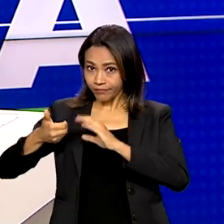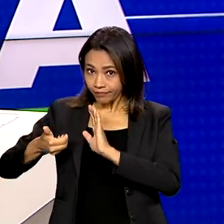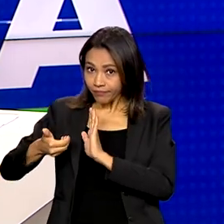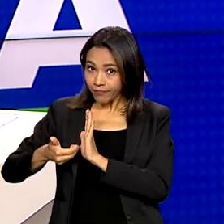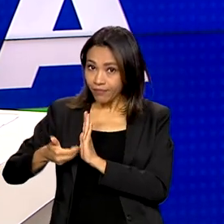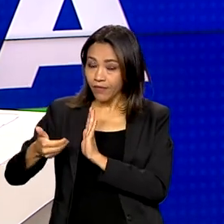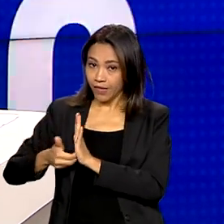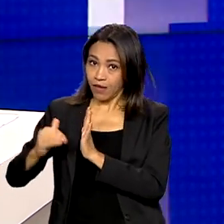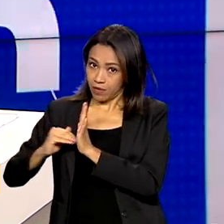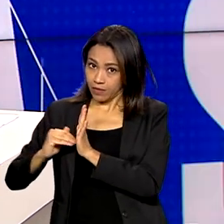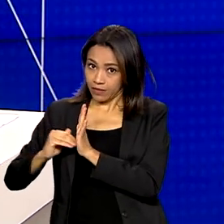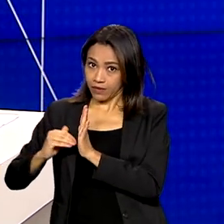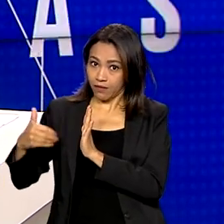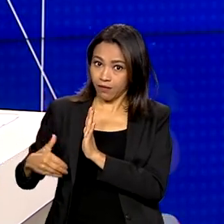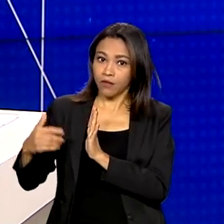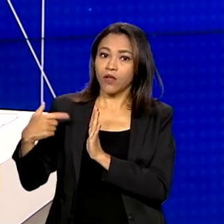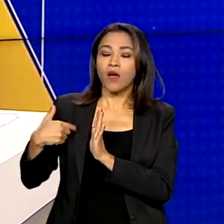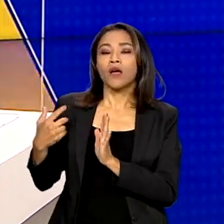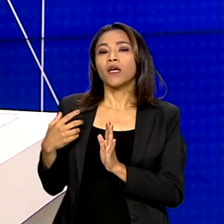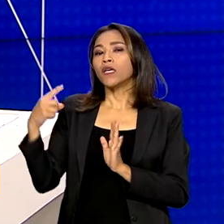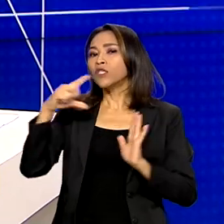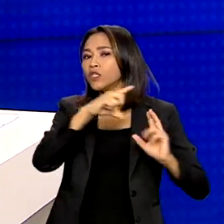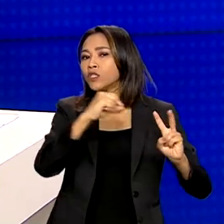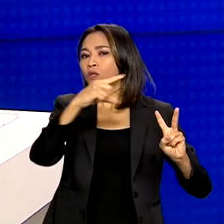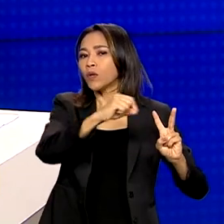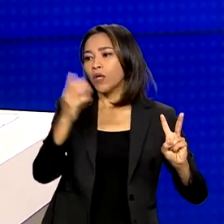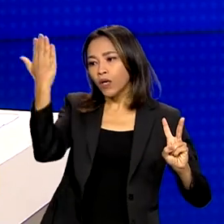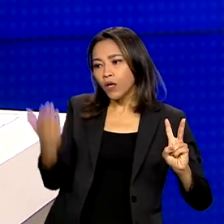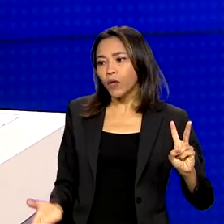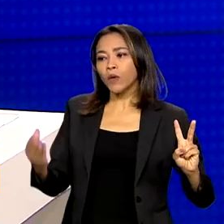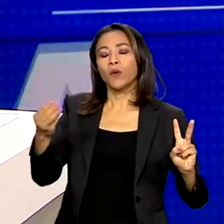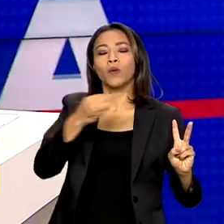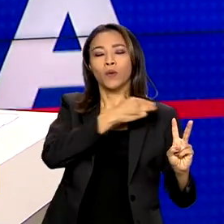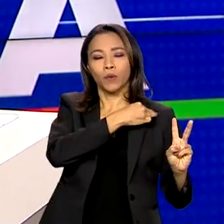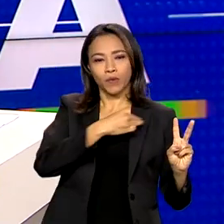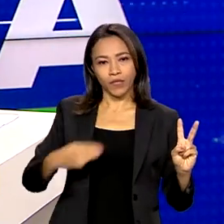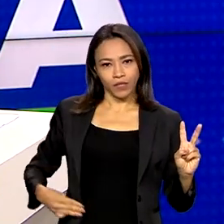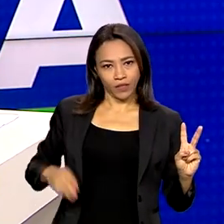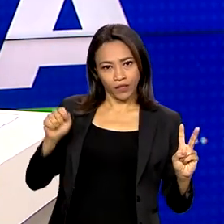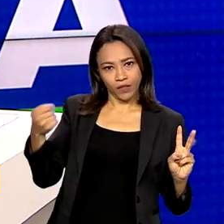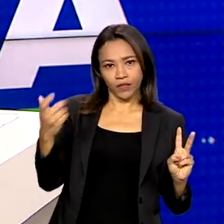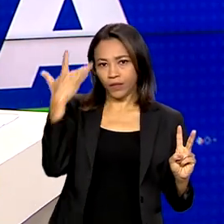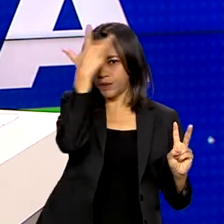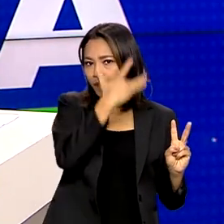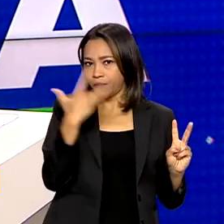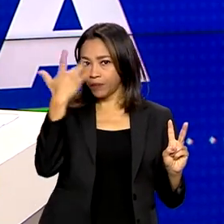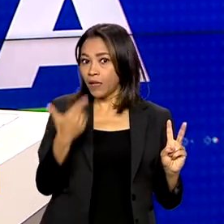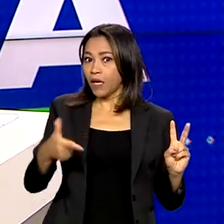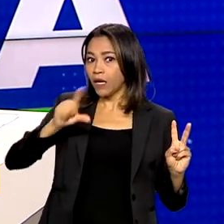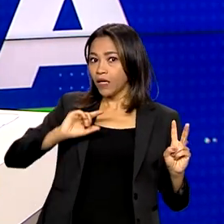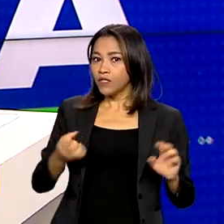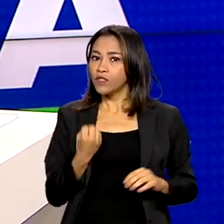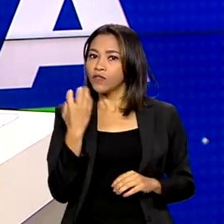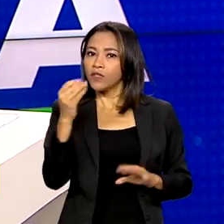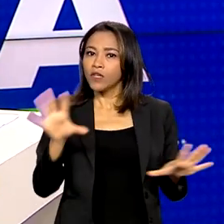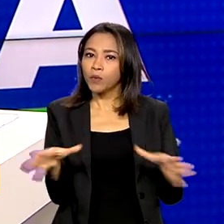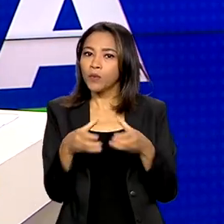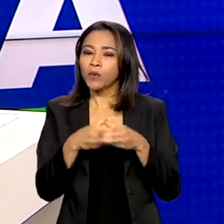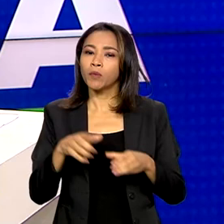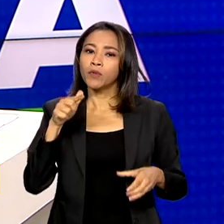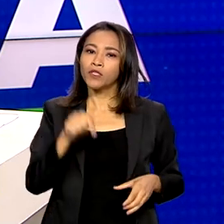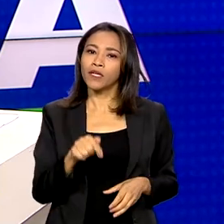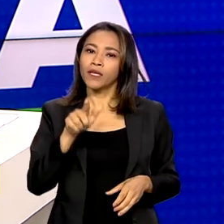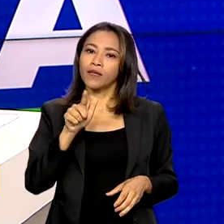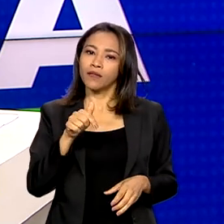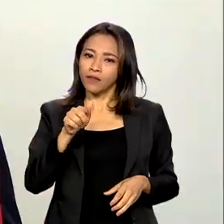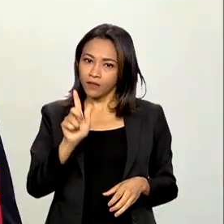foi feita pelo ministro da Fazenda antes de seguir para a reunião do G7, grupo dos países mais industrializados do mundo,